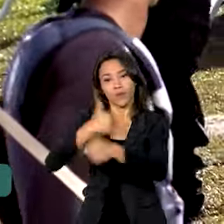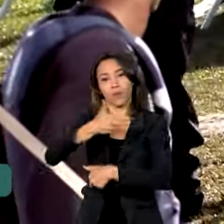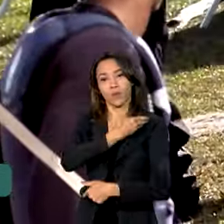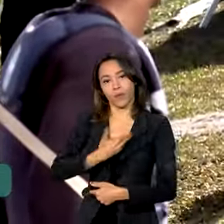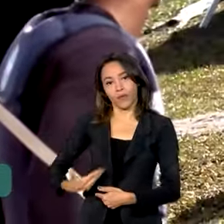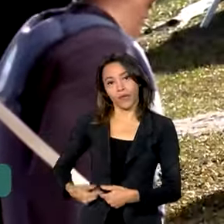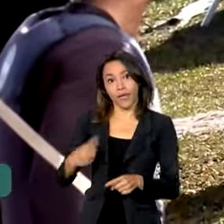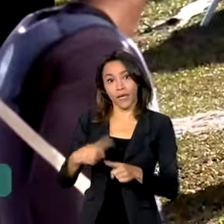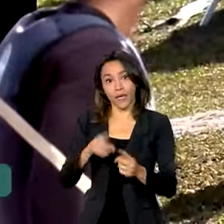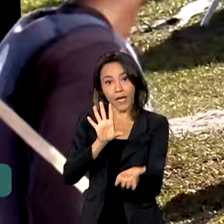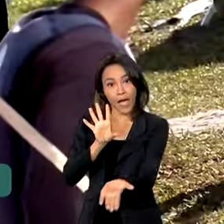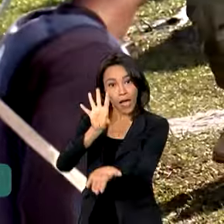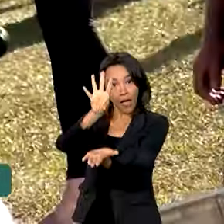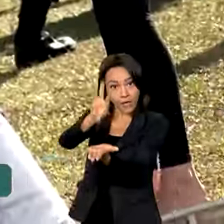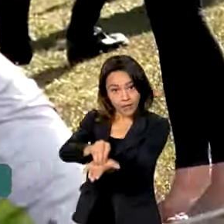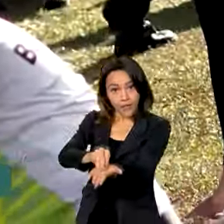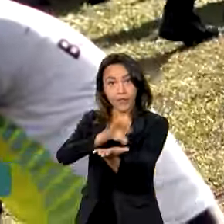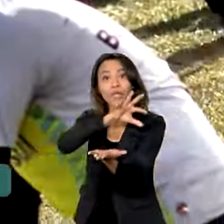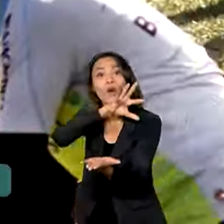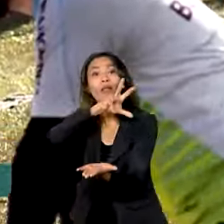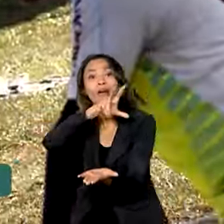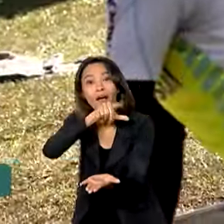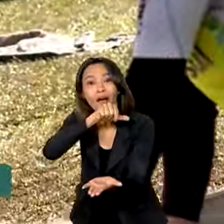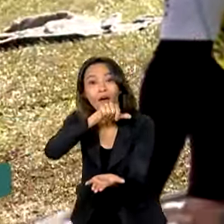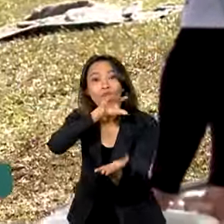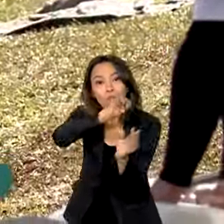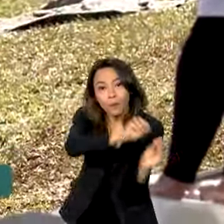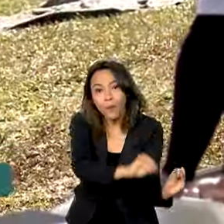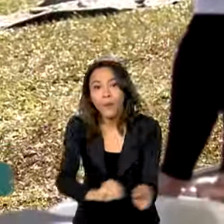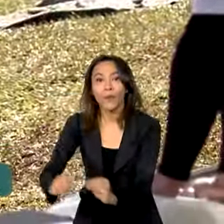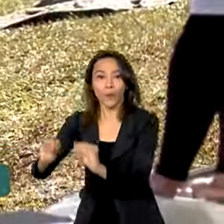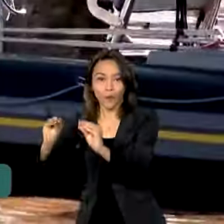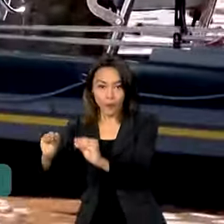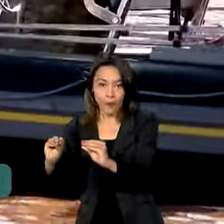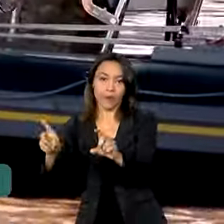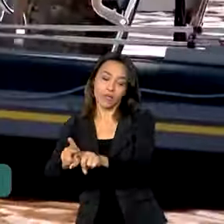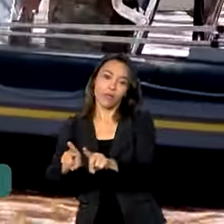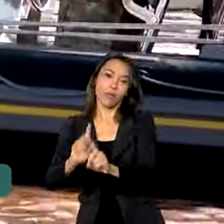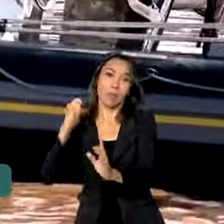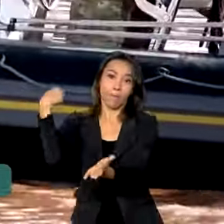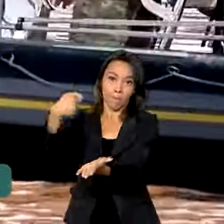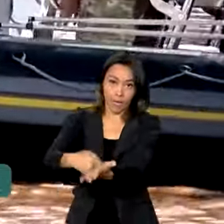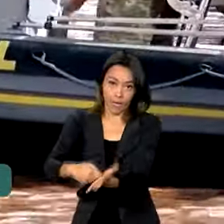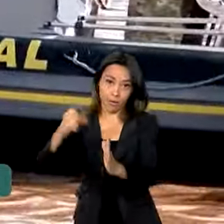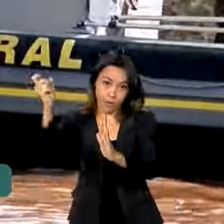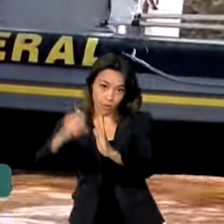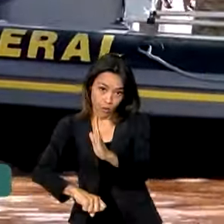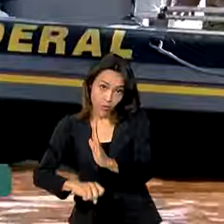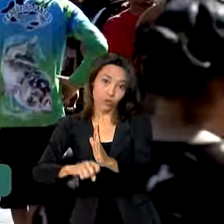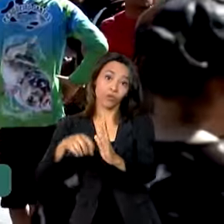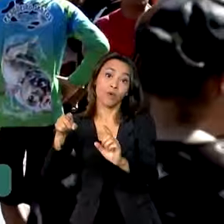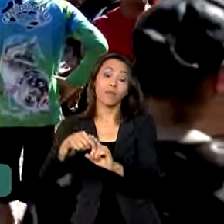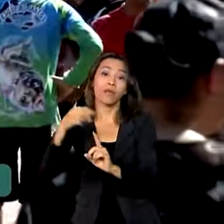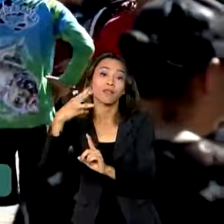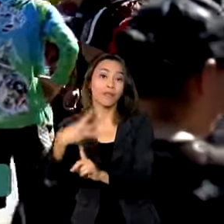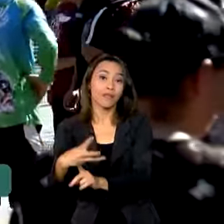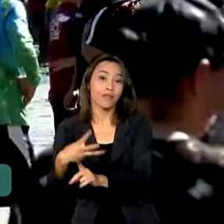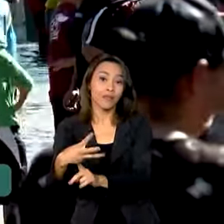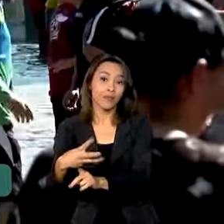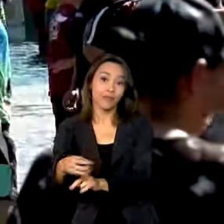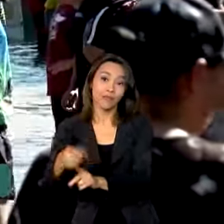prorrogou o prazo de entrega da Declaração do Imposto de Renda e o pagamento de tributos para 336